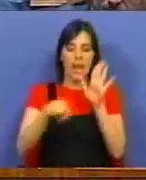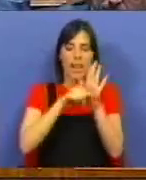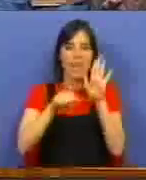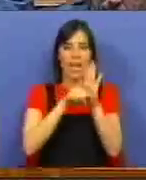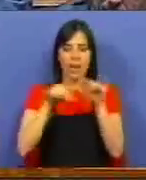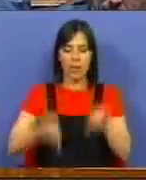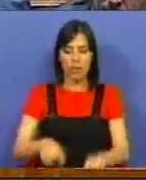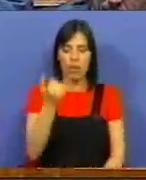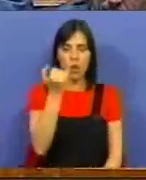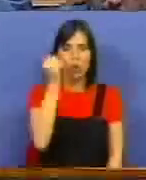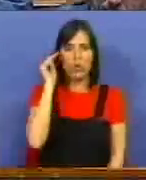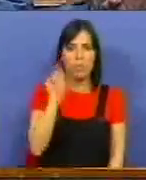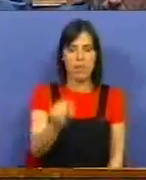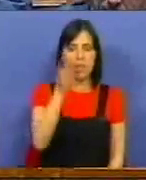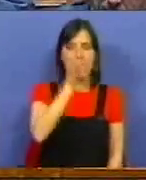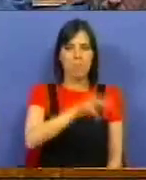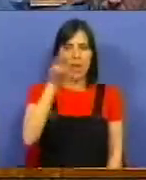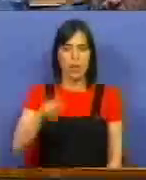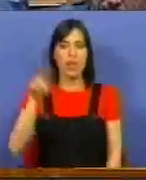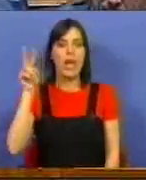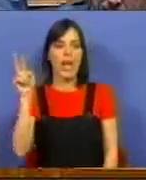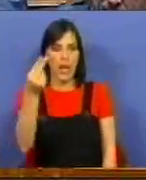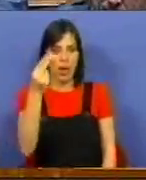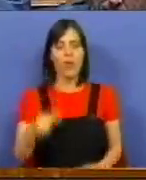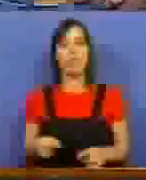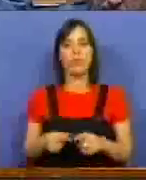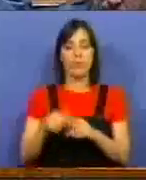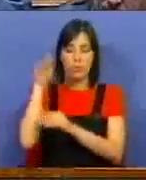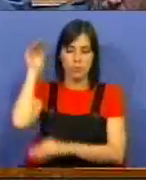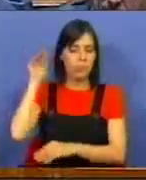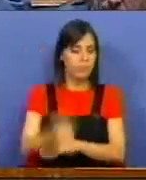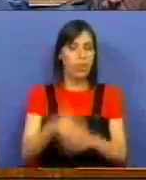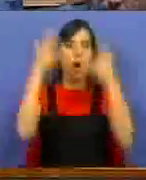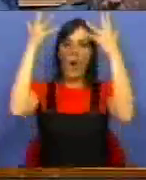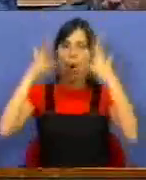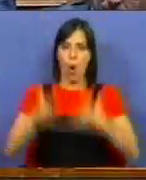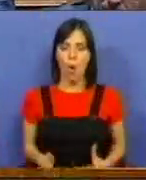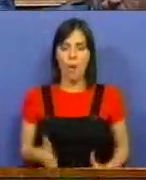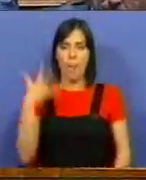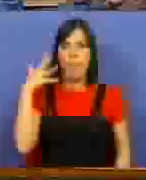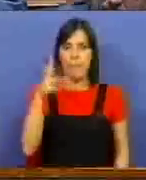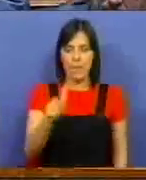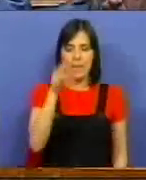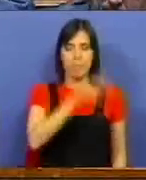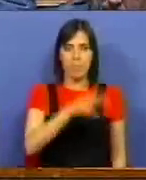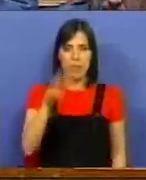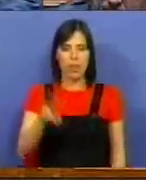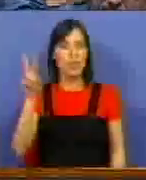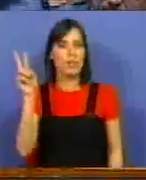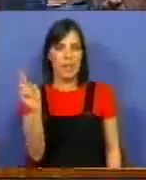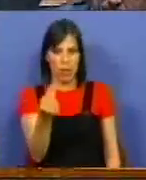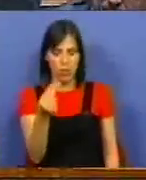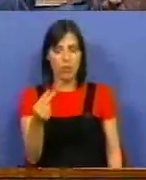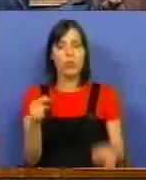é hoje de 2 mil milhões de euros, que a derrapagem orçamental é de mil milhões de